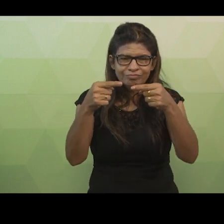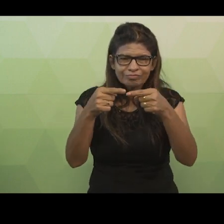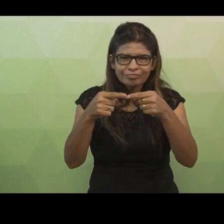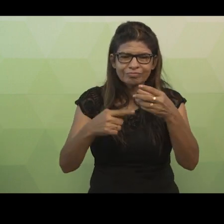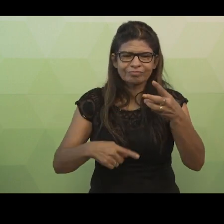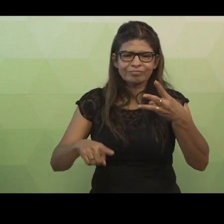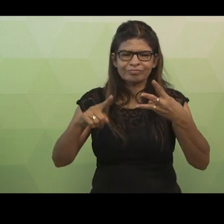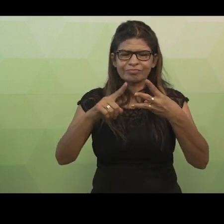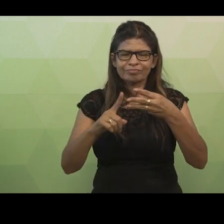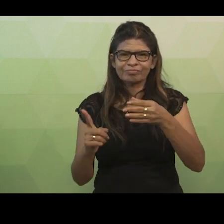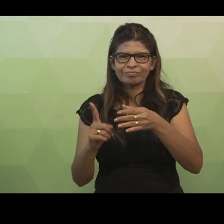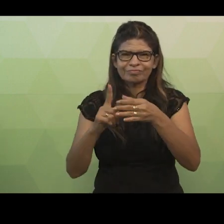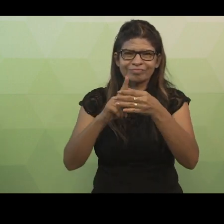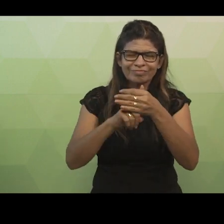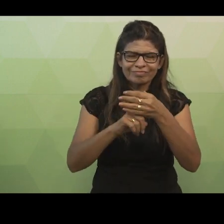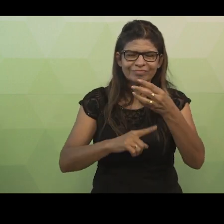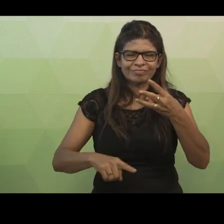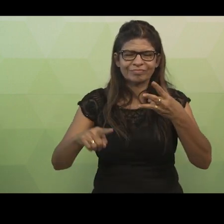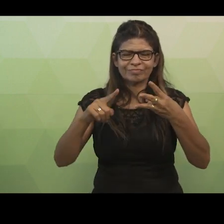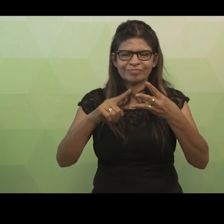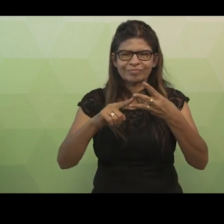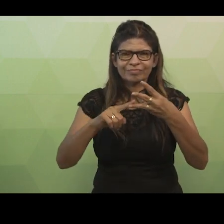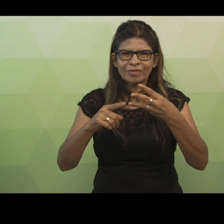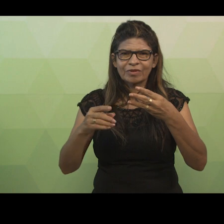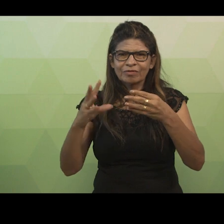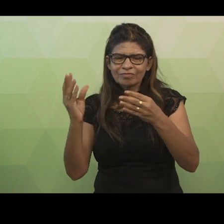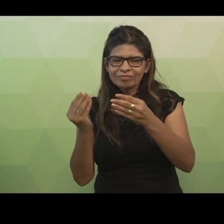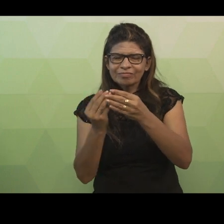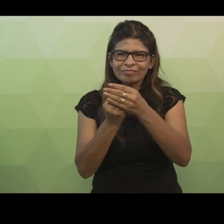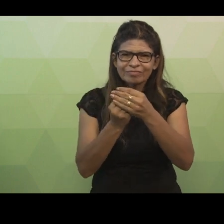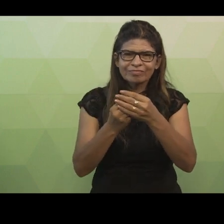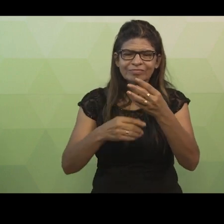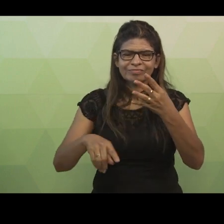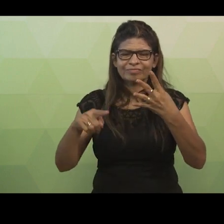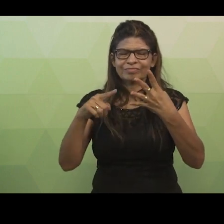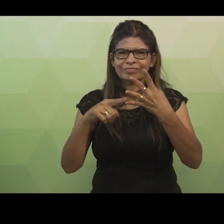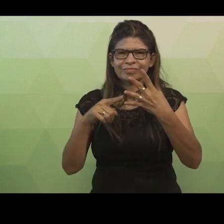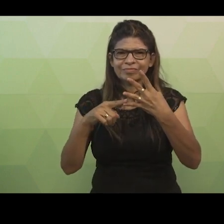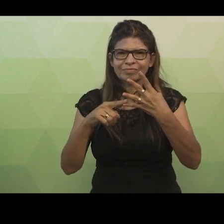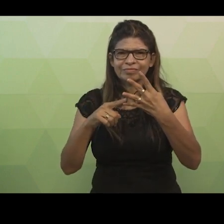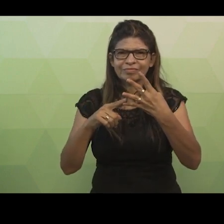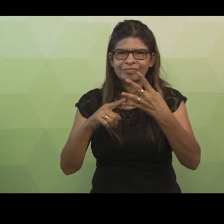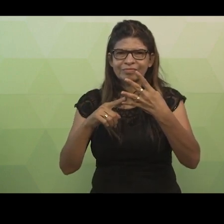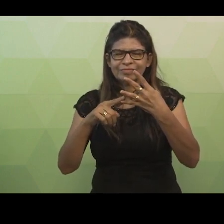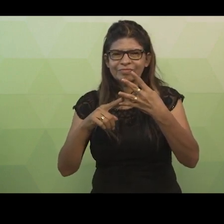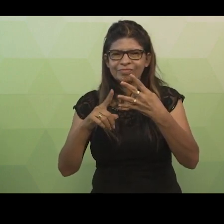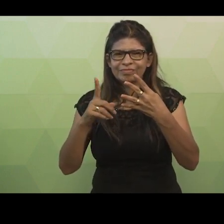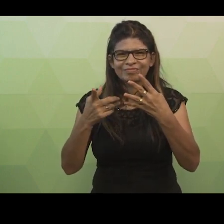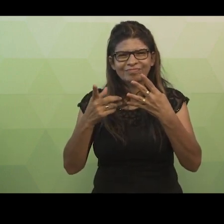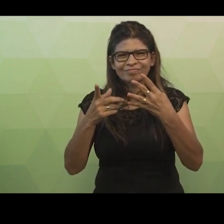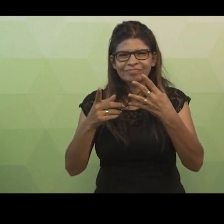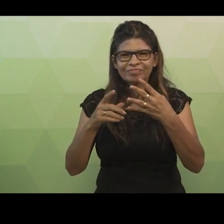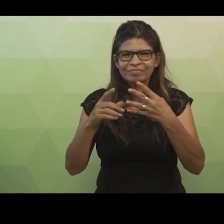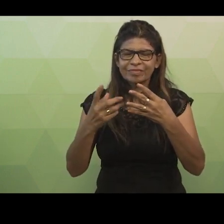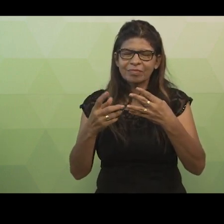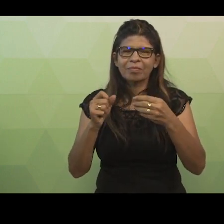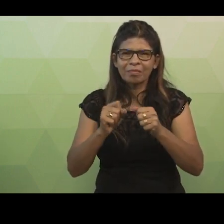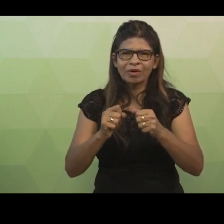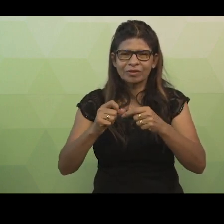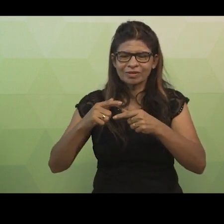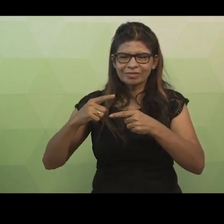agregação, relacionamento por composição e relacionamento por generalização ou herança.